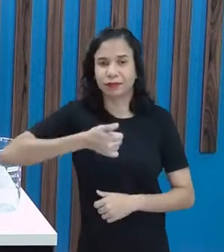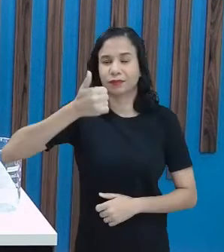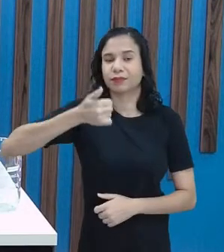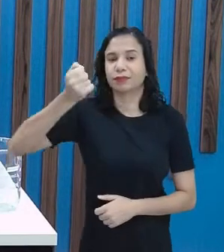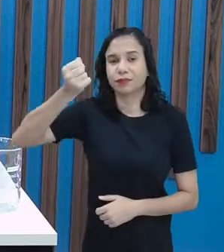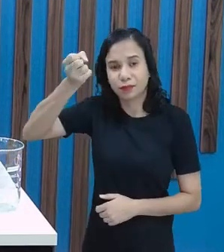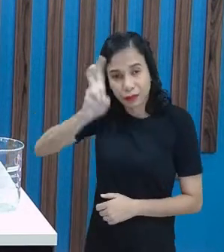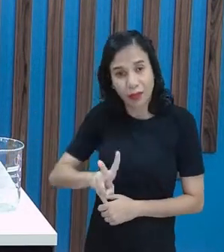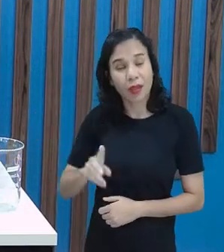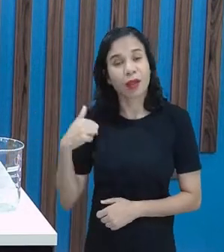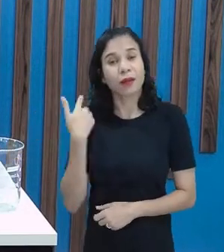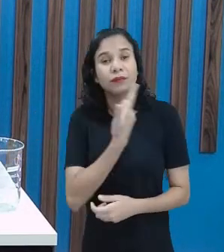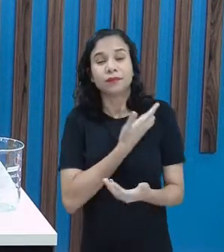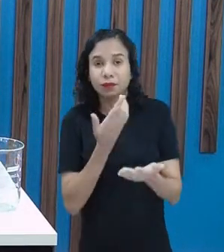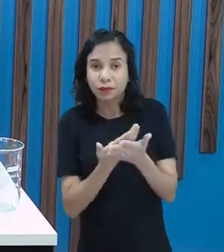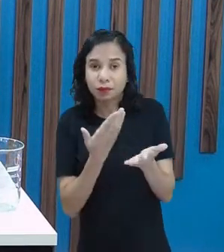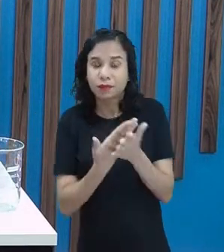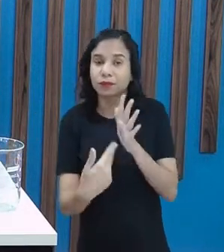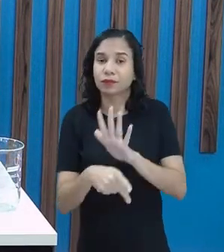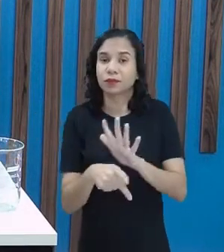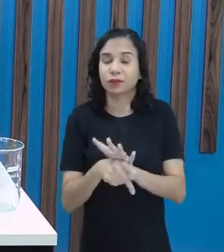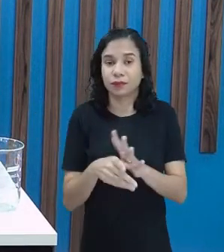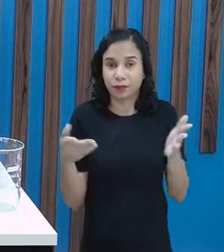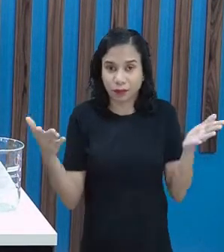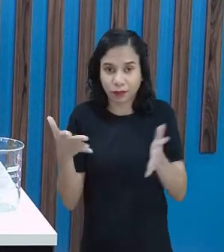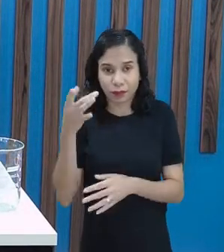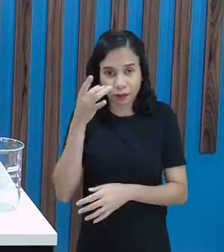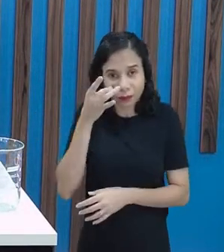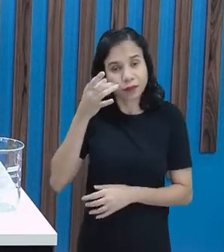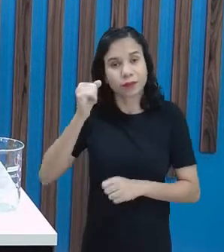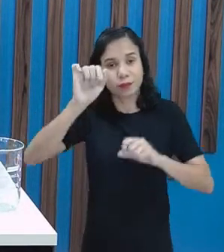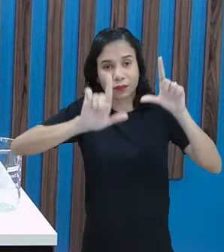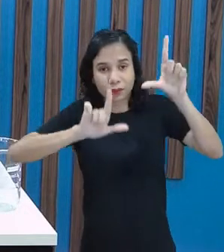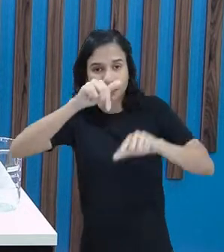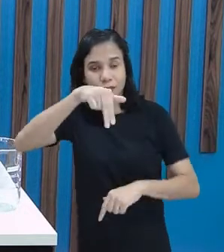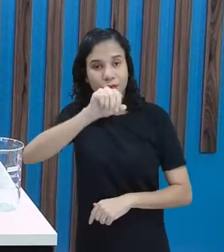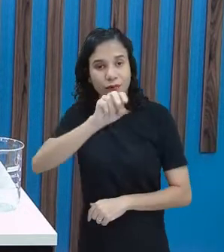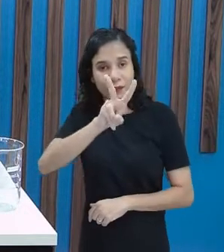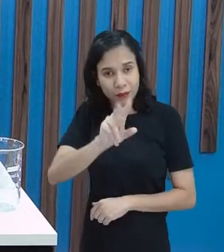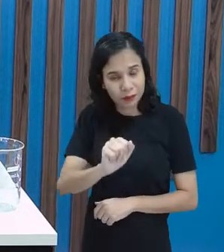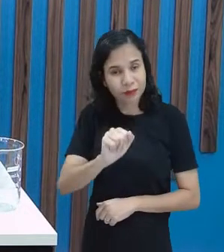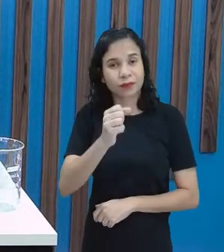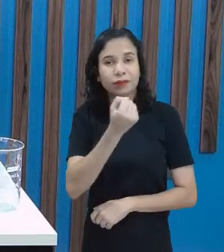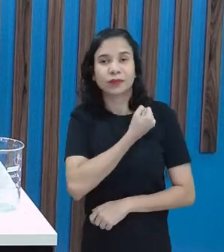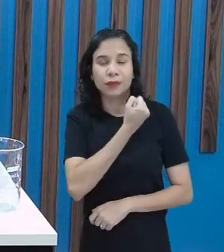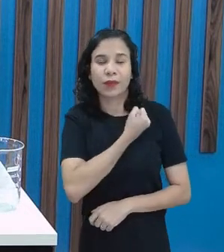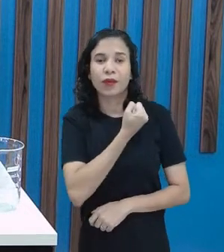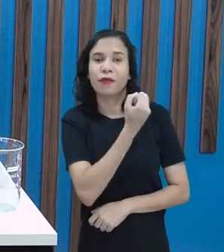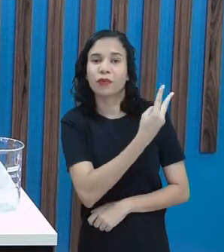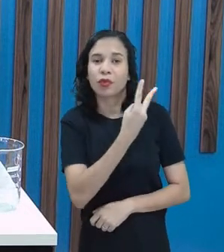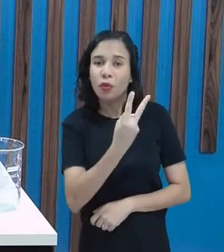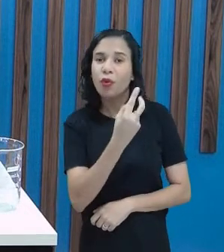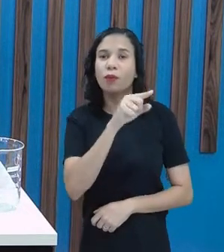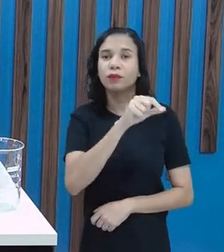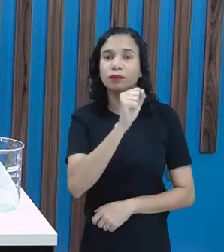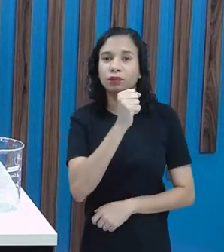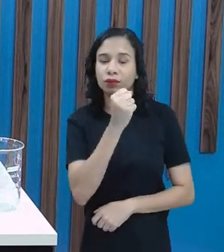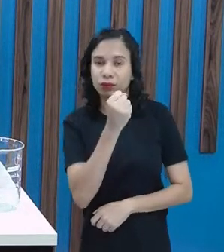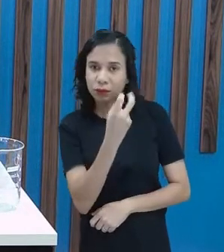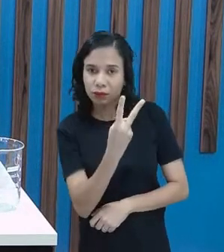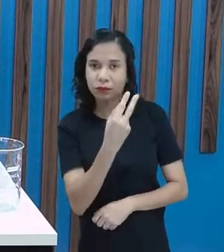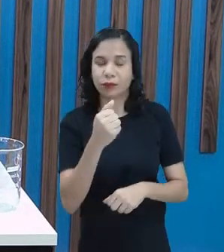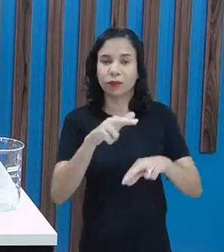vez, nossas aulas são transmitidas ao vivo pela TV Nova Nordeste, canal 22.2.